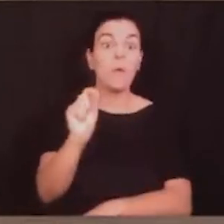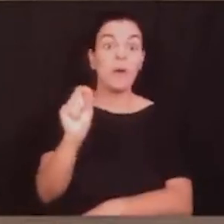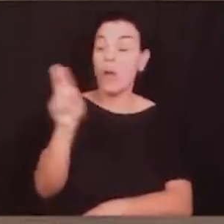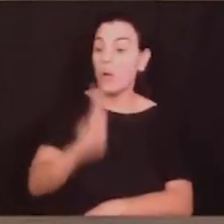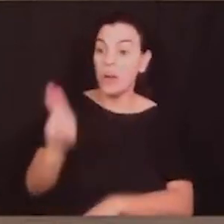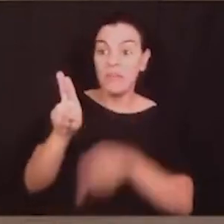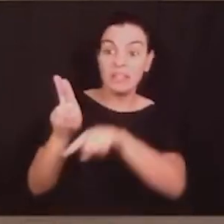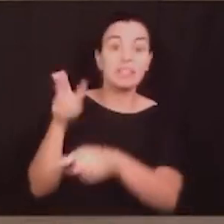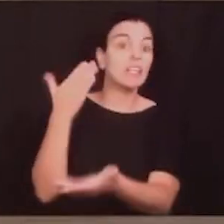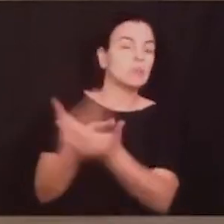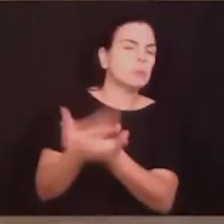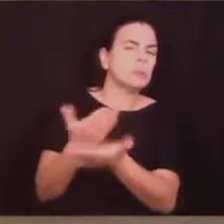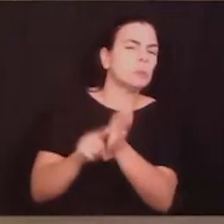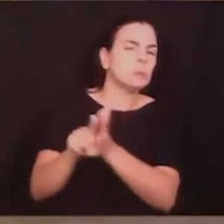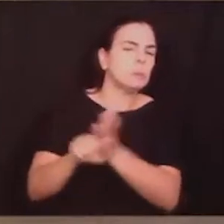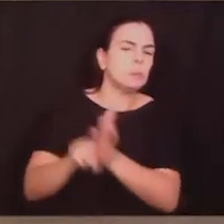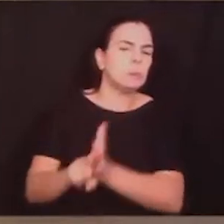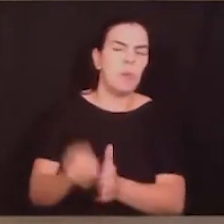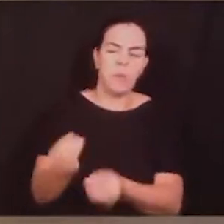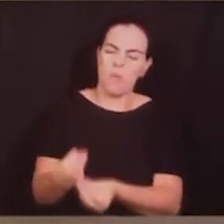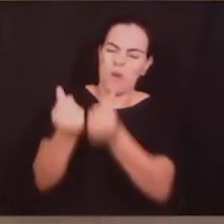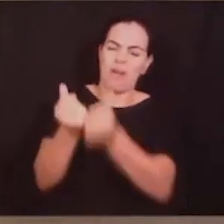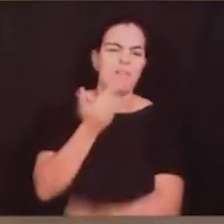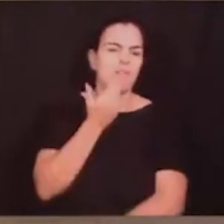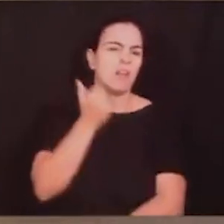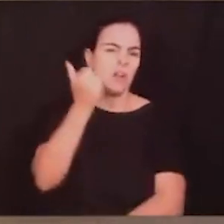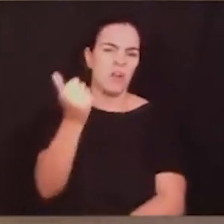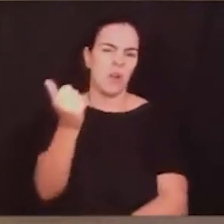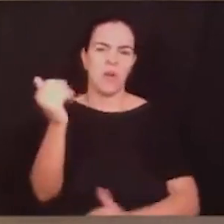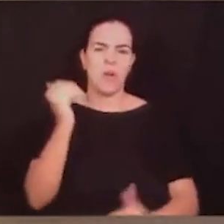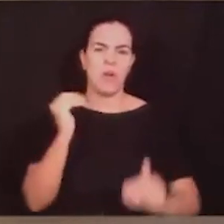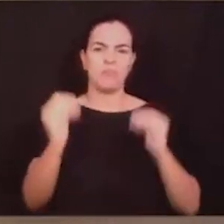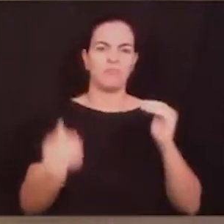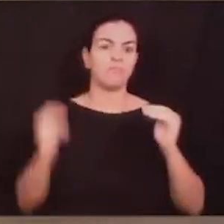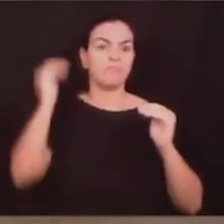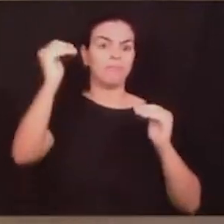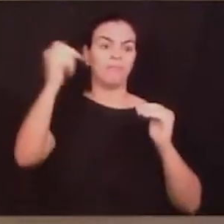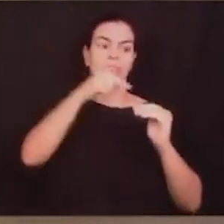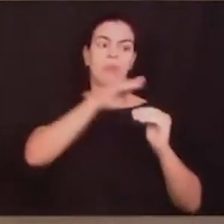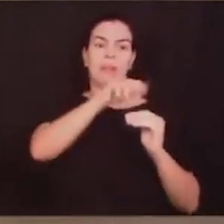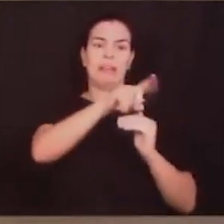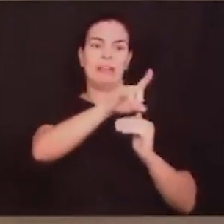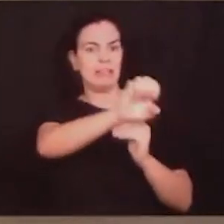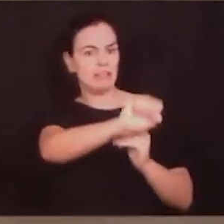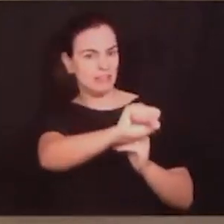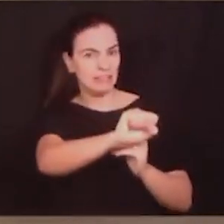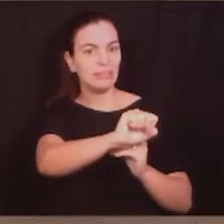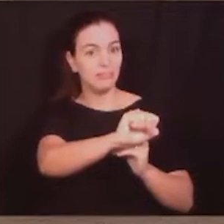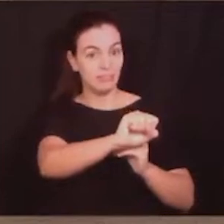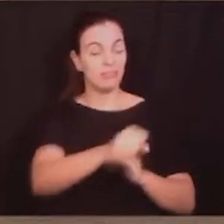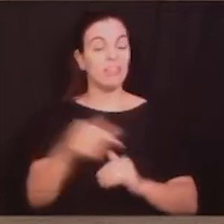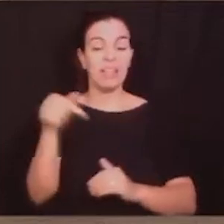estudo tão qualificado quanto, se não mais, do que o próprio BNDES. Então, esse requerimento, eu reforço e reitero,